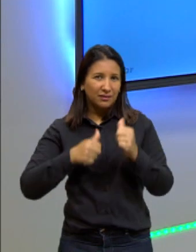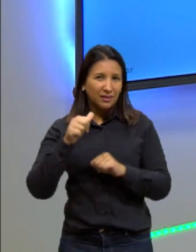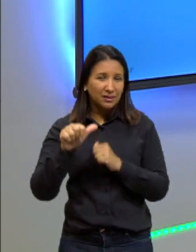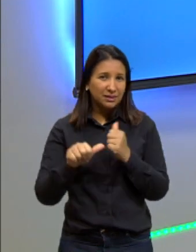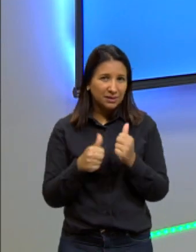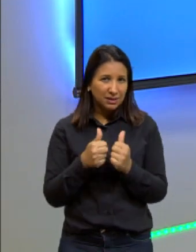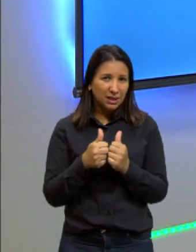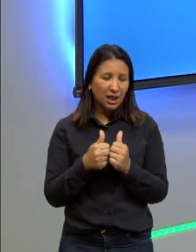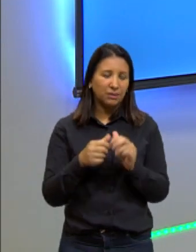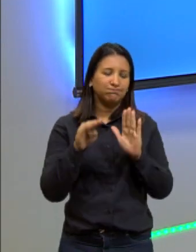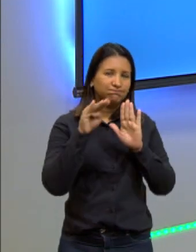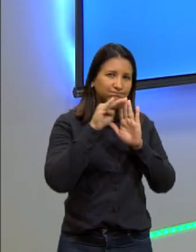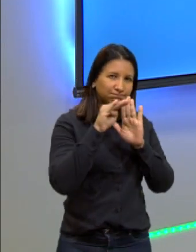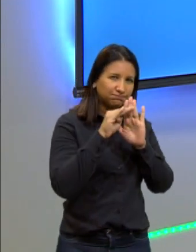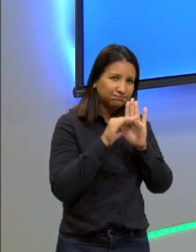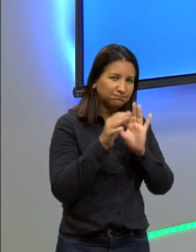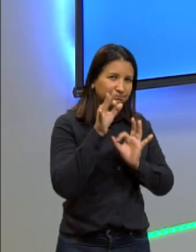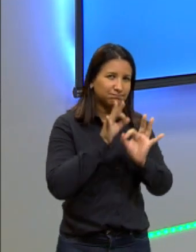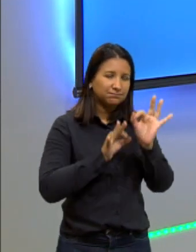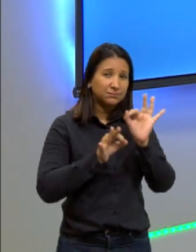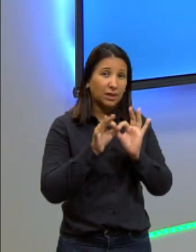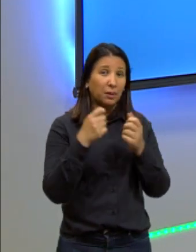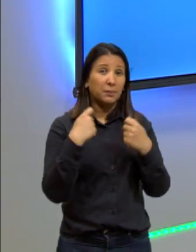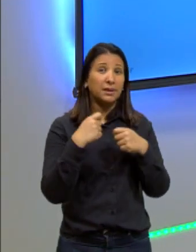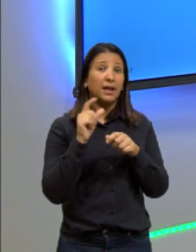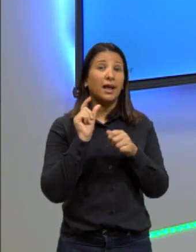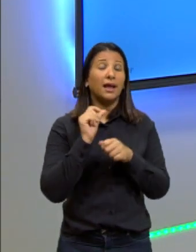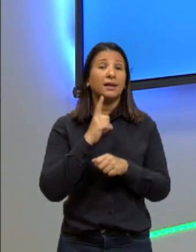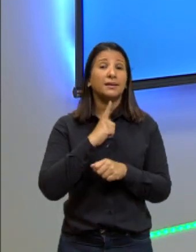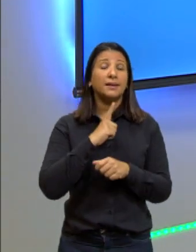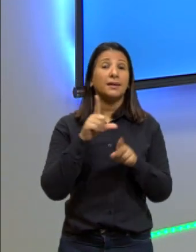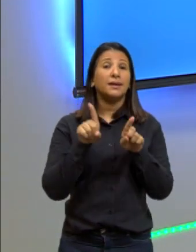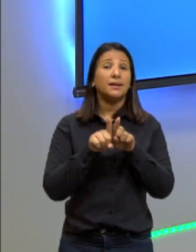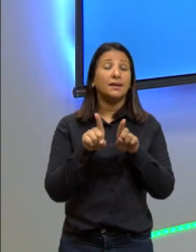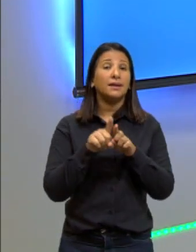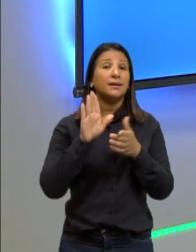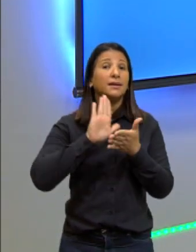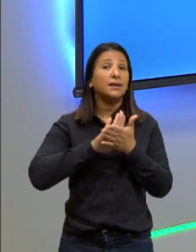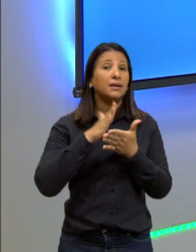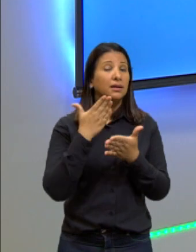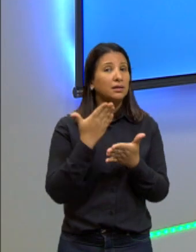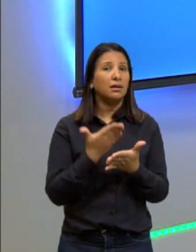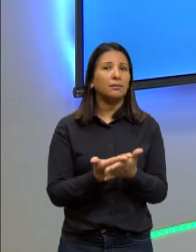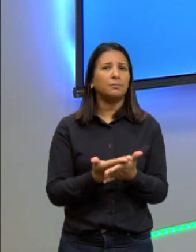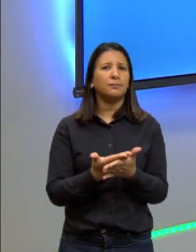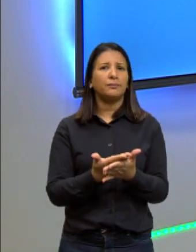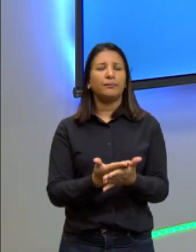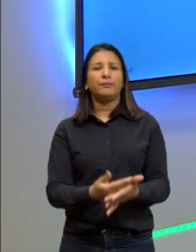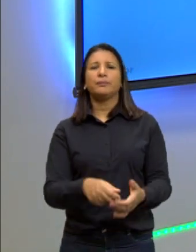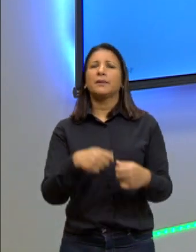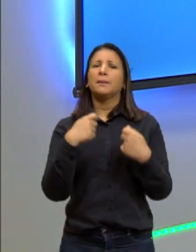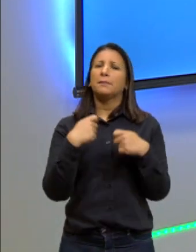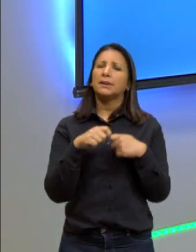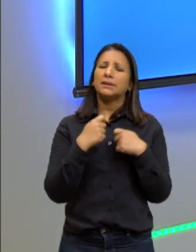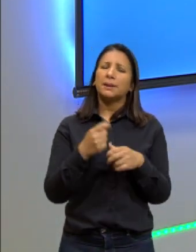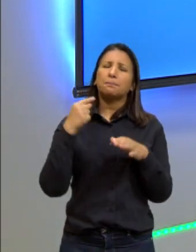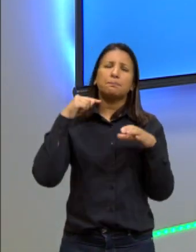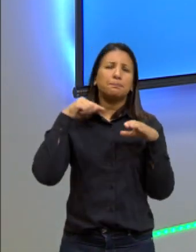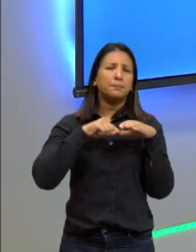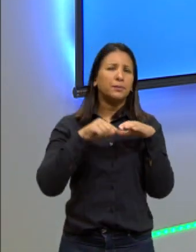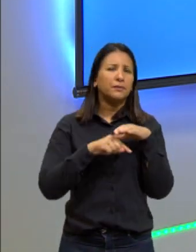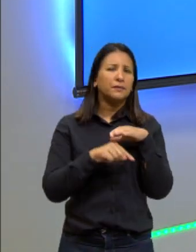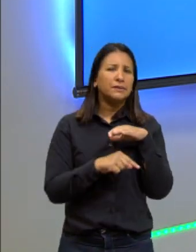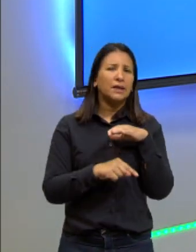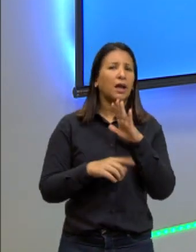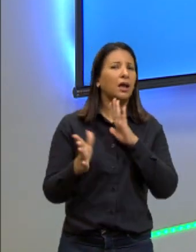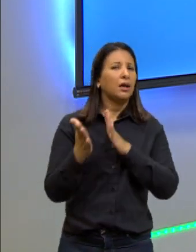cada parte do texto, nós temos que interpretar, nós temos que aprofundar